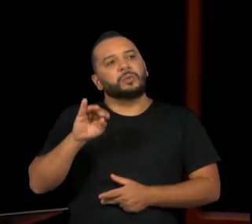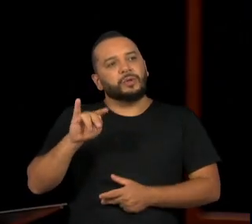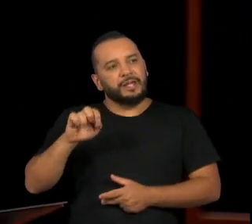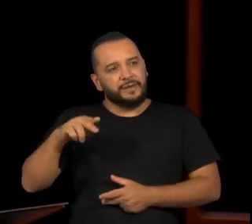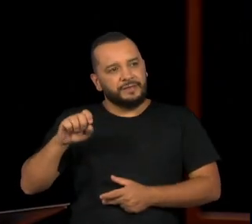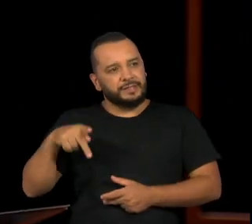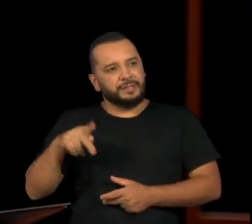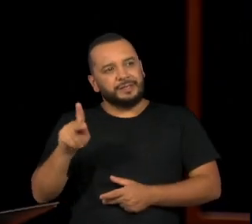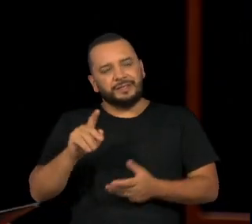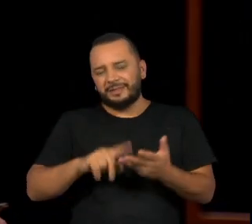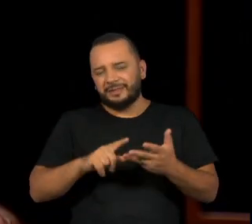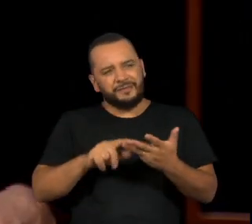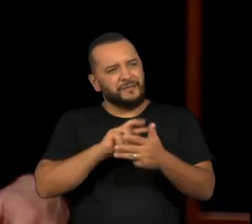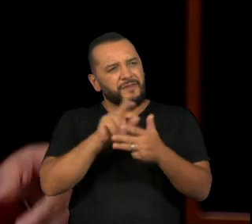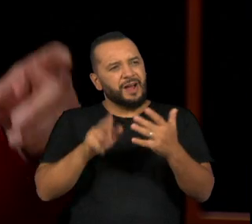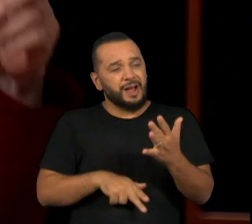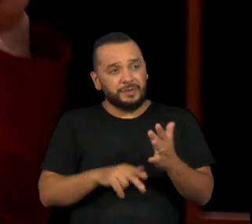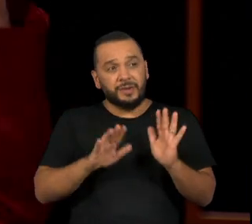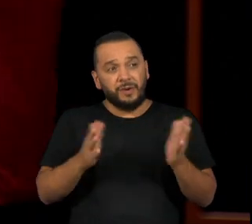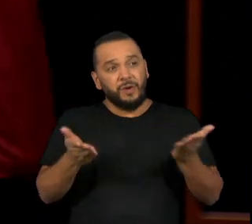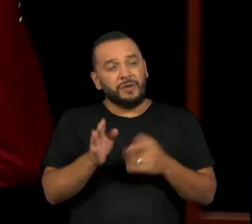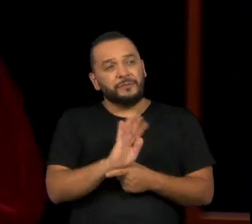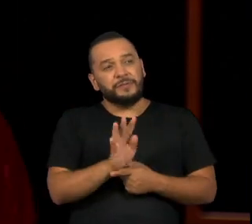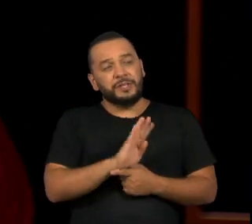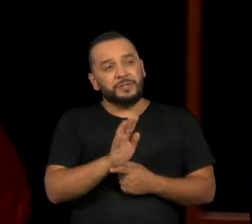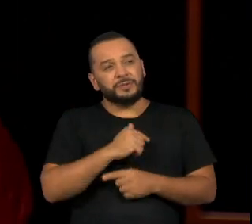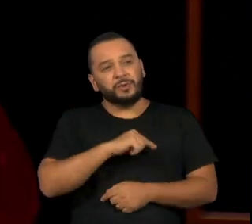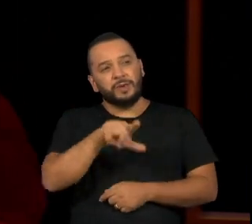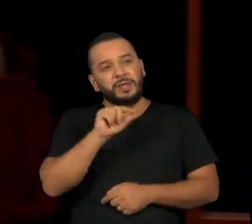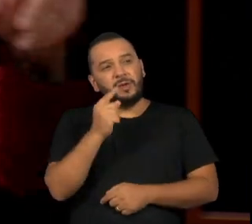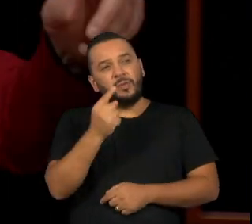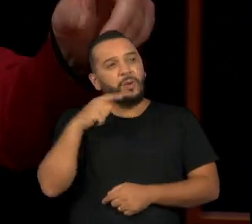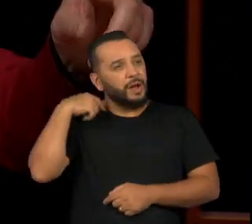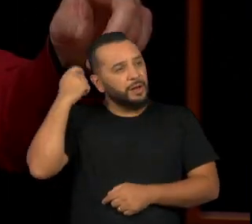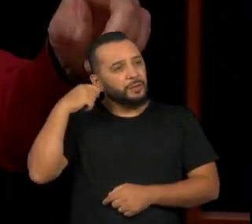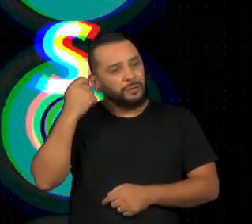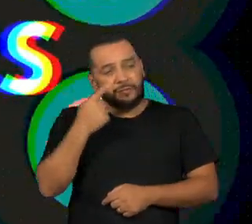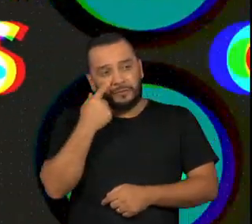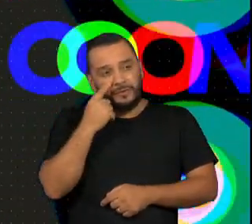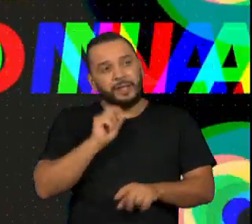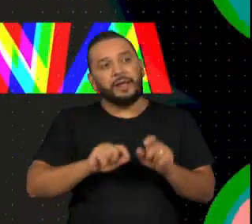dentre tantos outros. Nós preparamos um vídeo sobre um deles, vamos ver se você adivinha de qual.